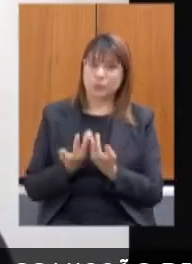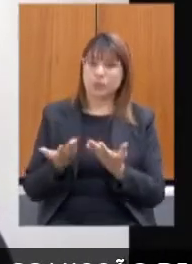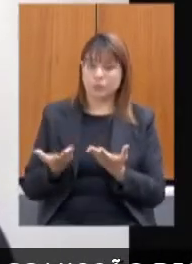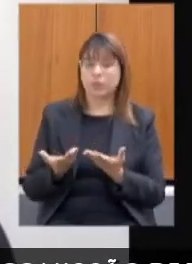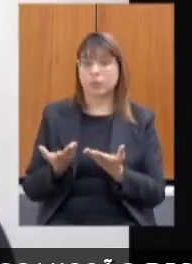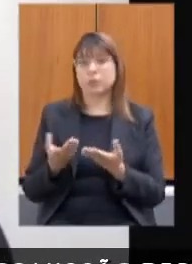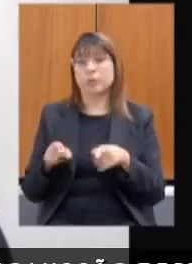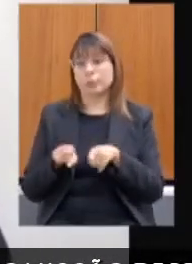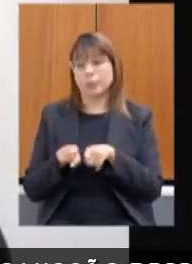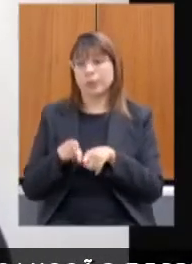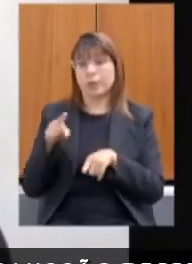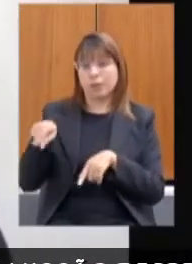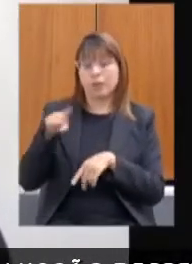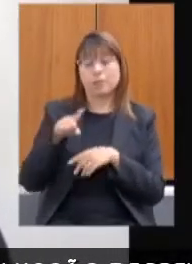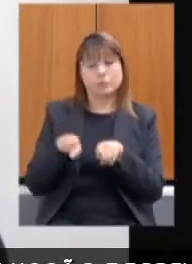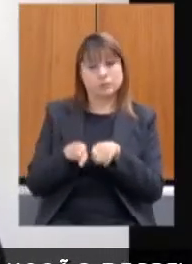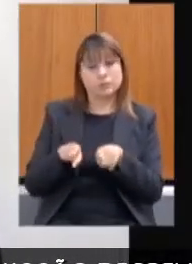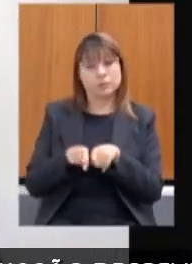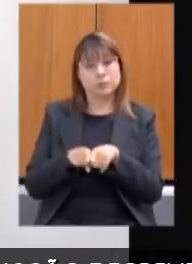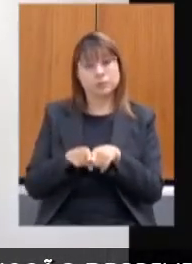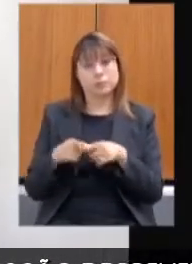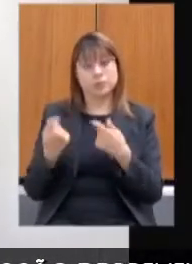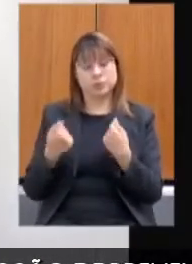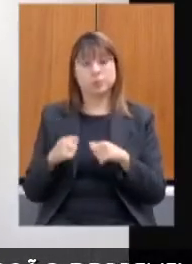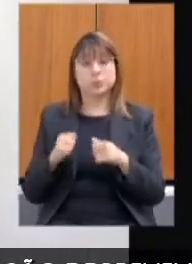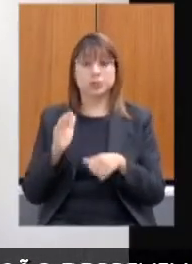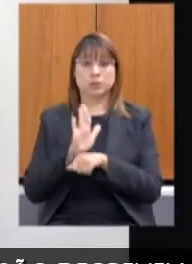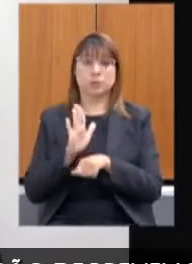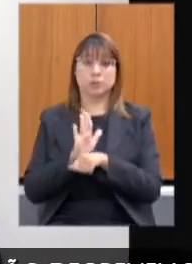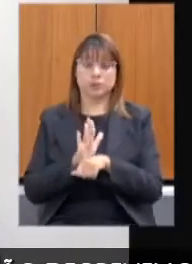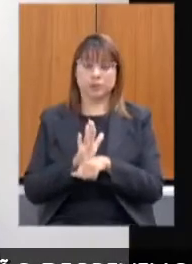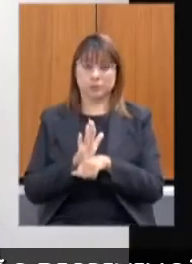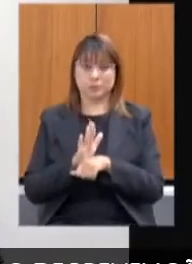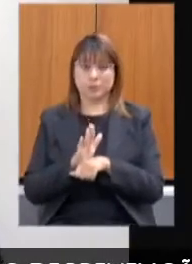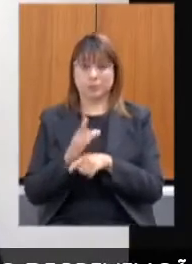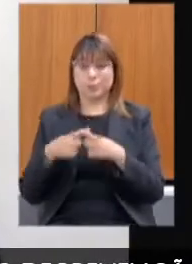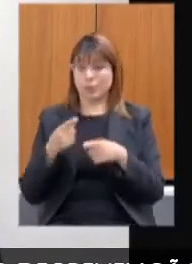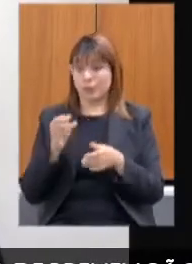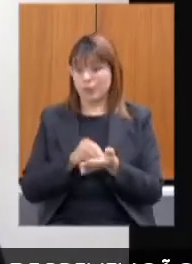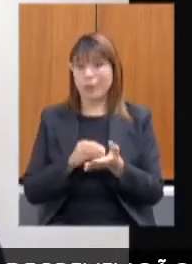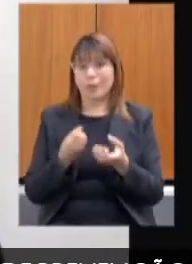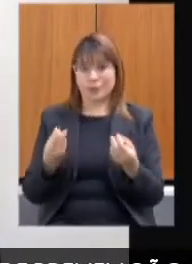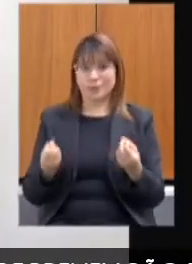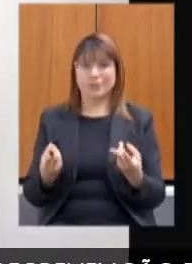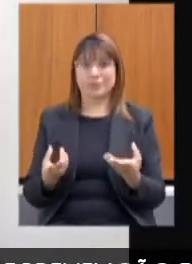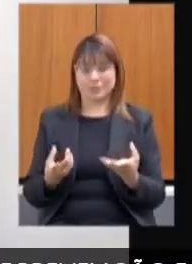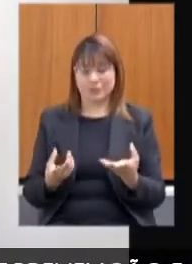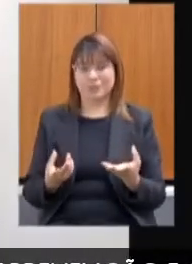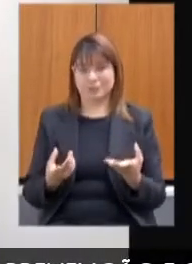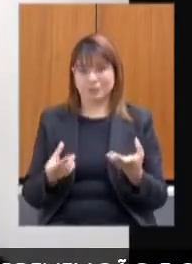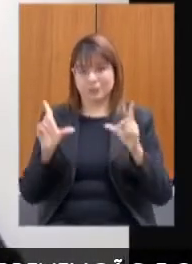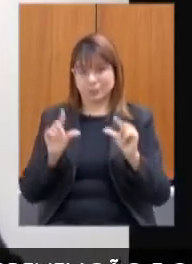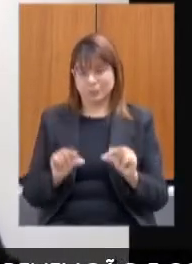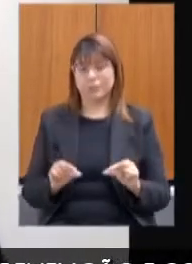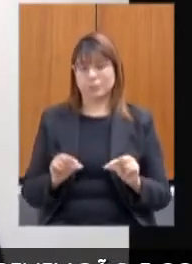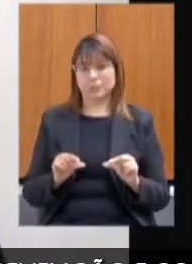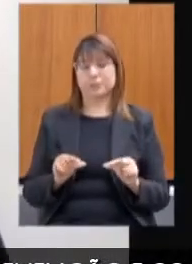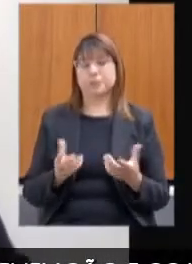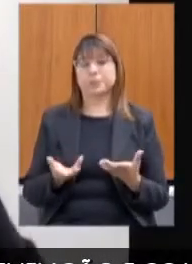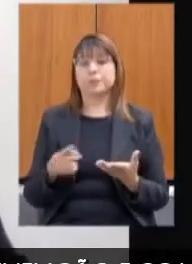alvo de auxílios porque a renda cai, porque a comercialização fica prejudicada, então, quando você